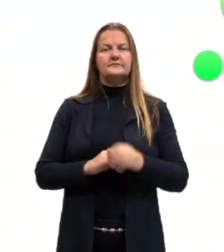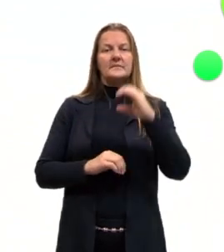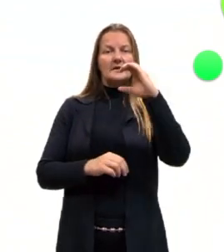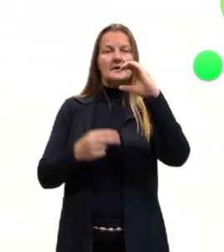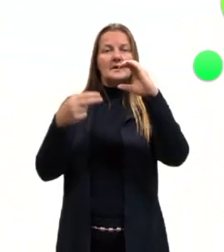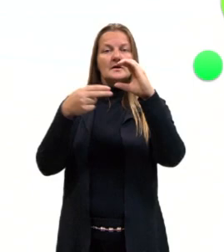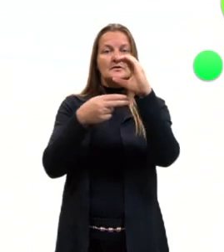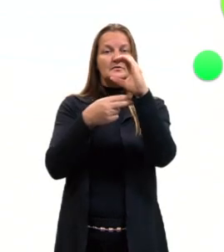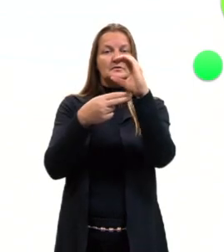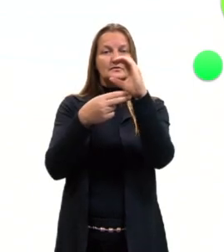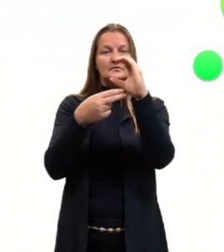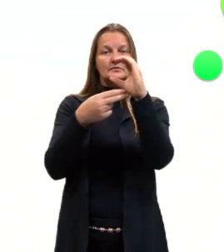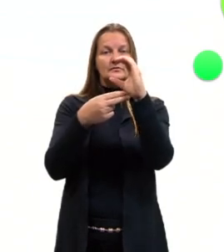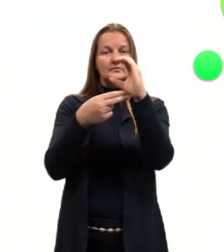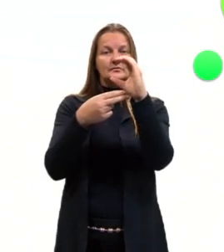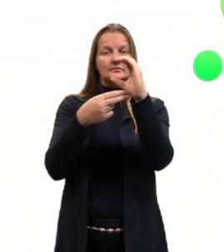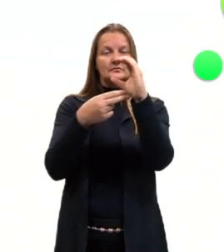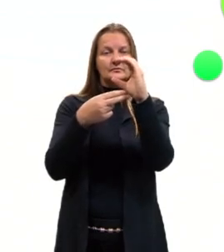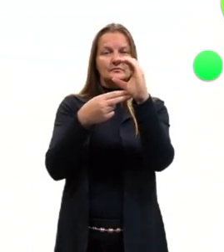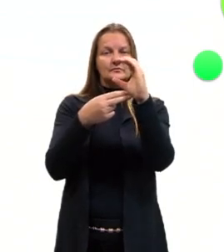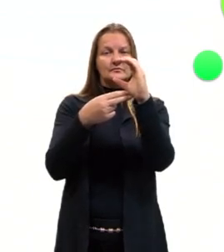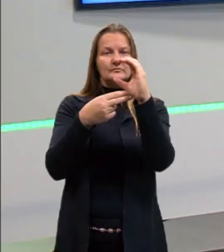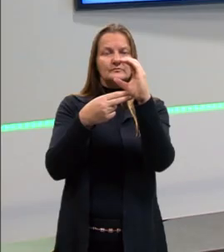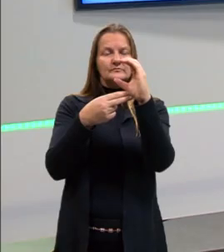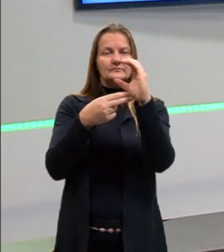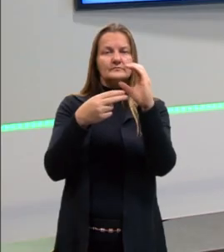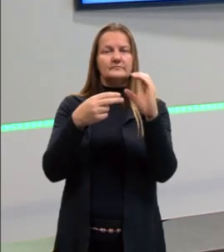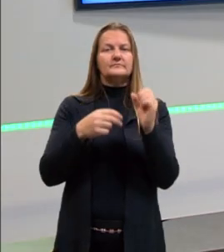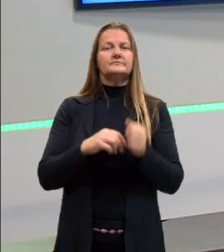Citosina, representada pela letra C.